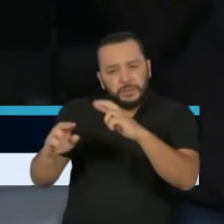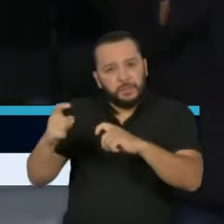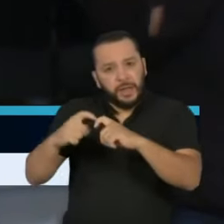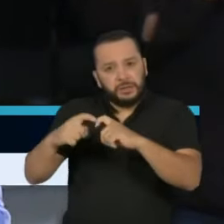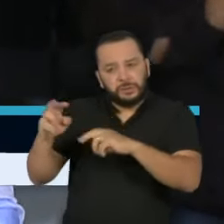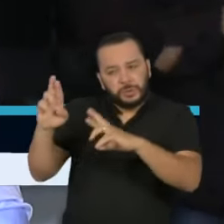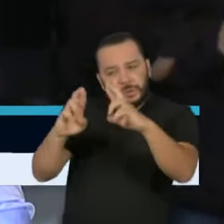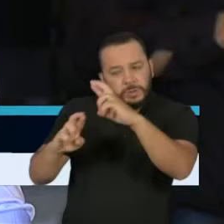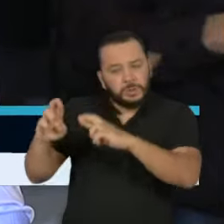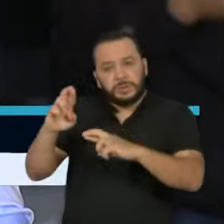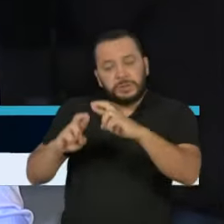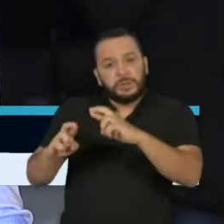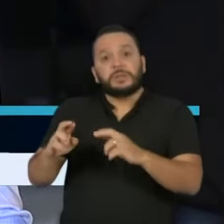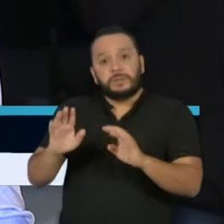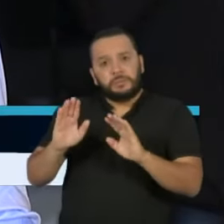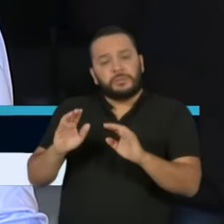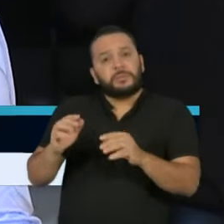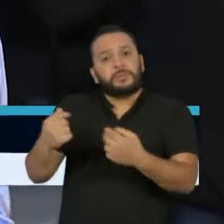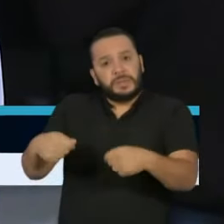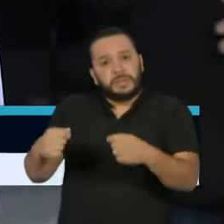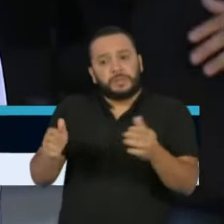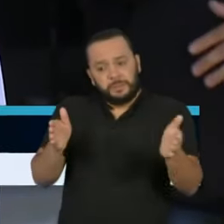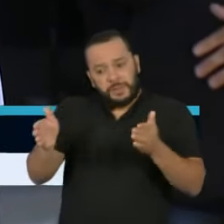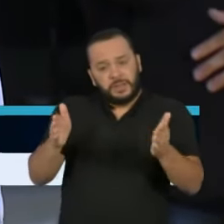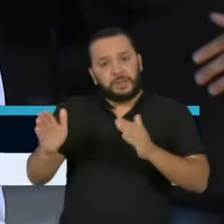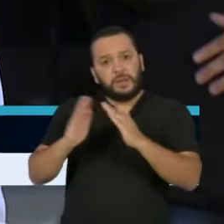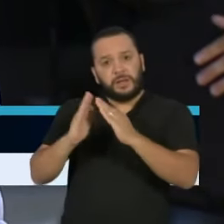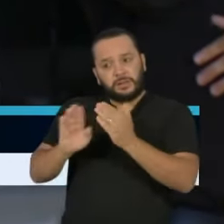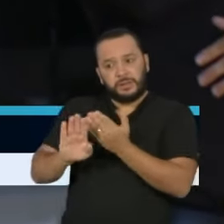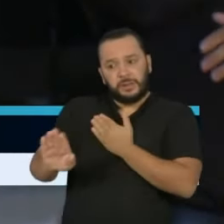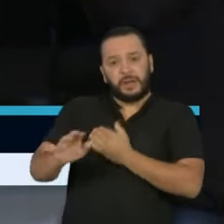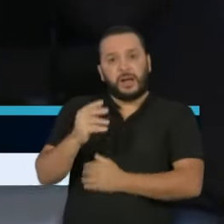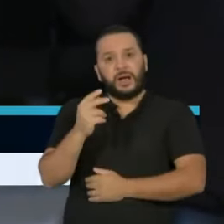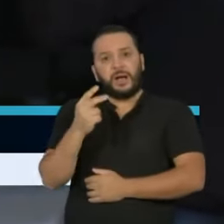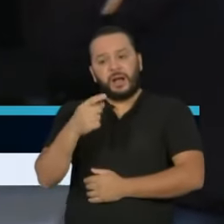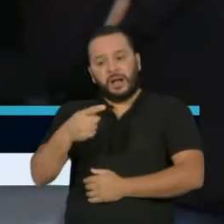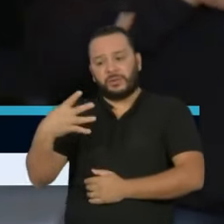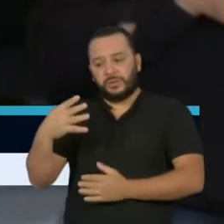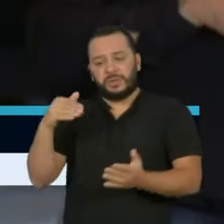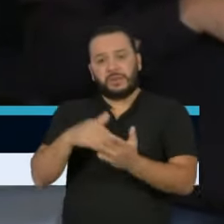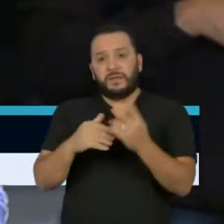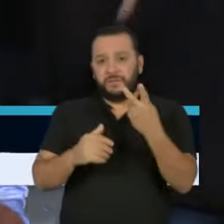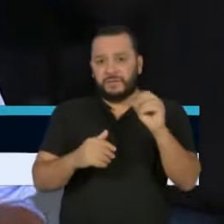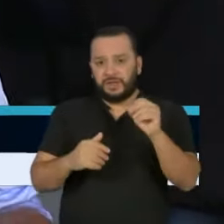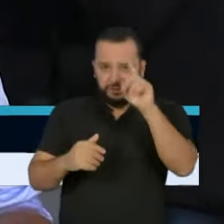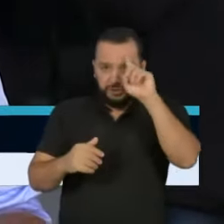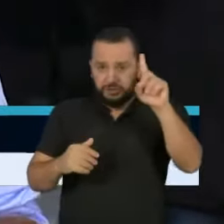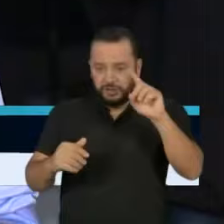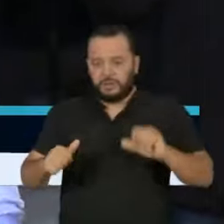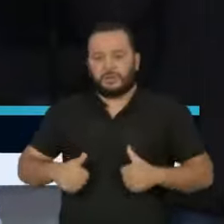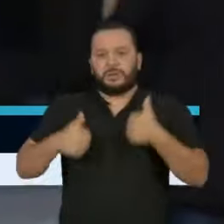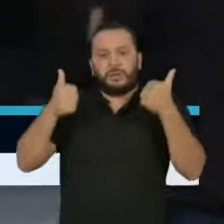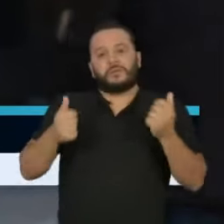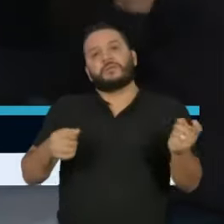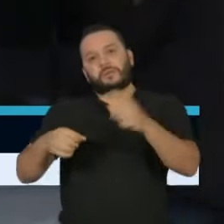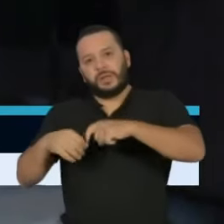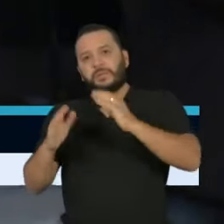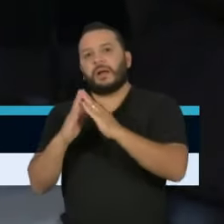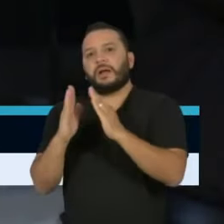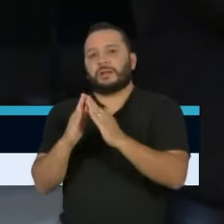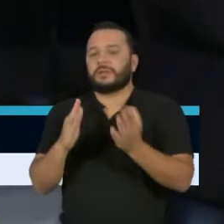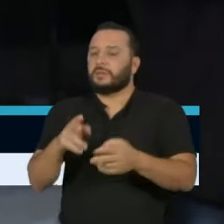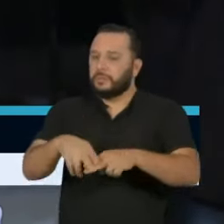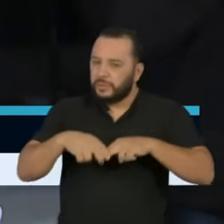para que cumpram o período da quarentena de 14 a 20 dias, possam se recuperar e ir para casa. Por isso, a